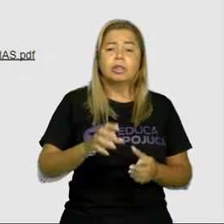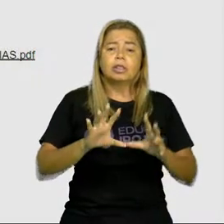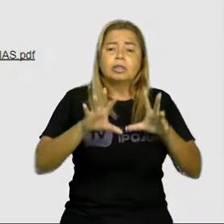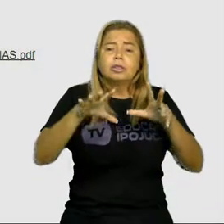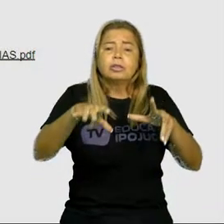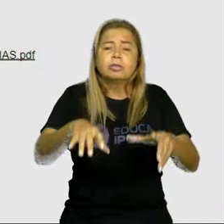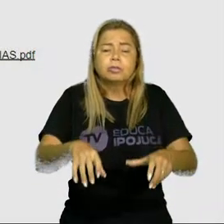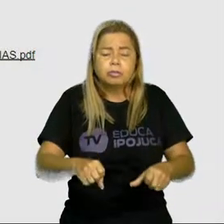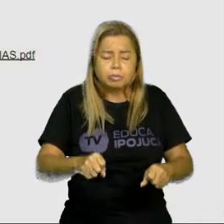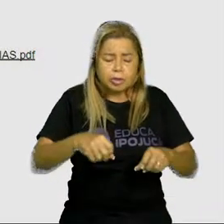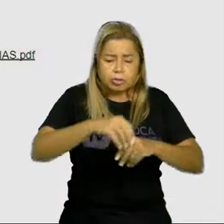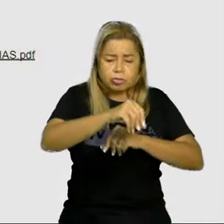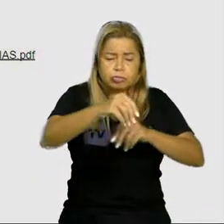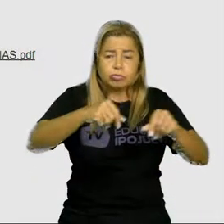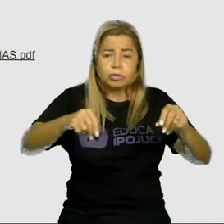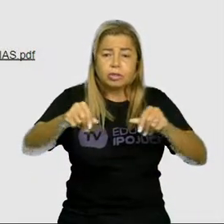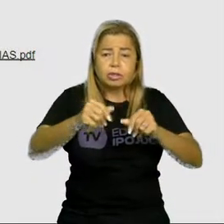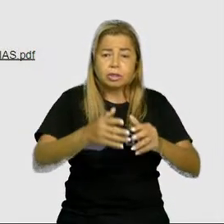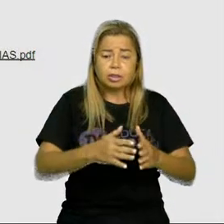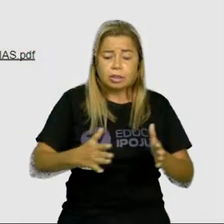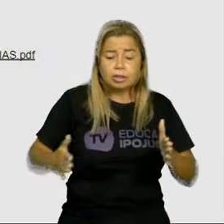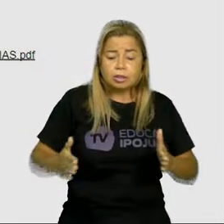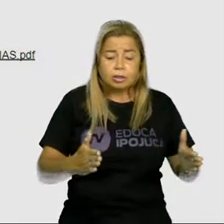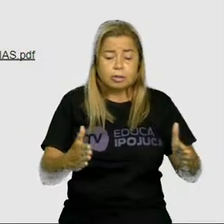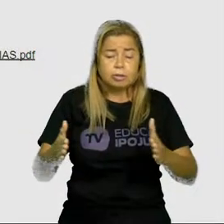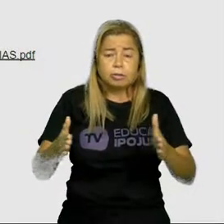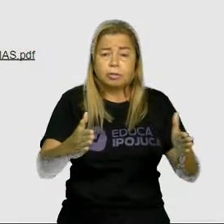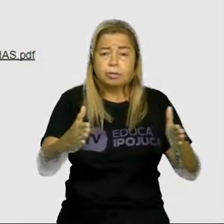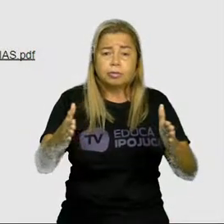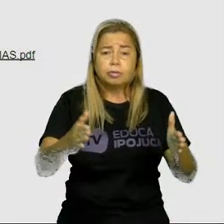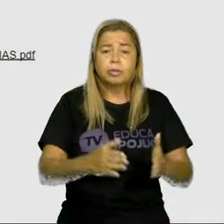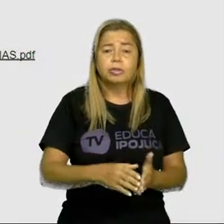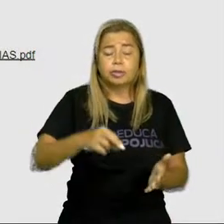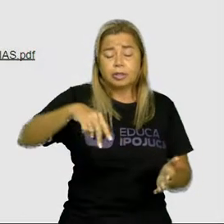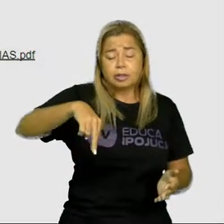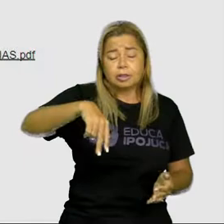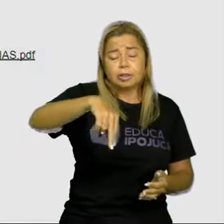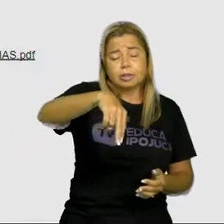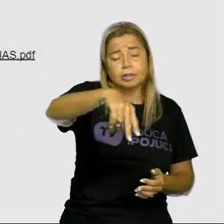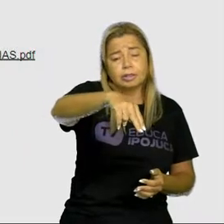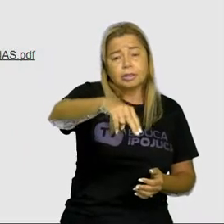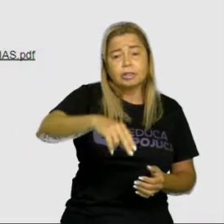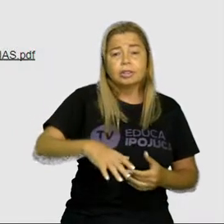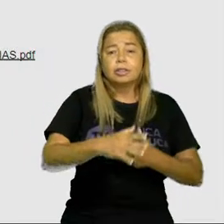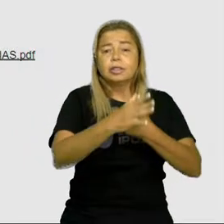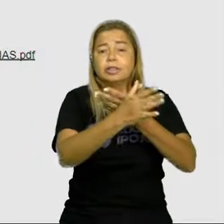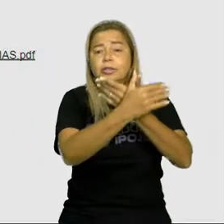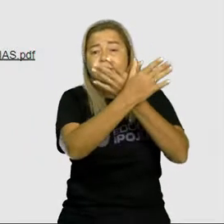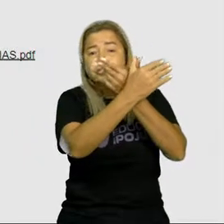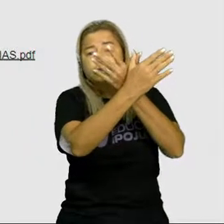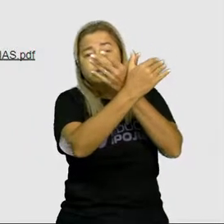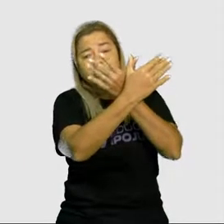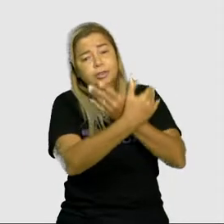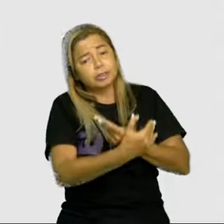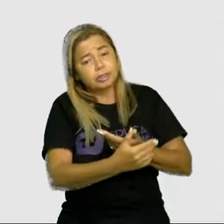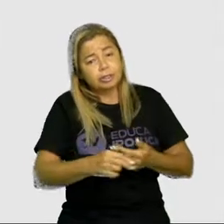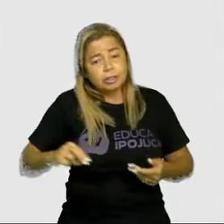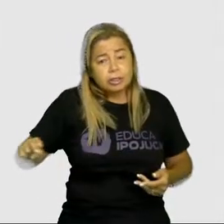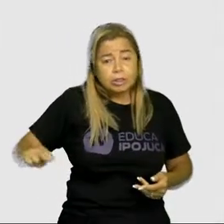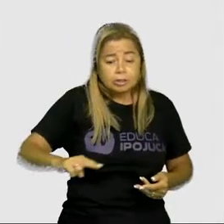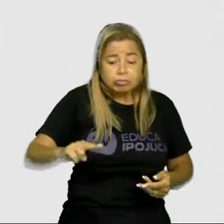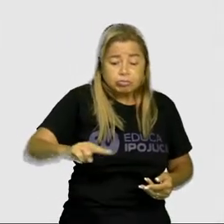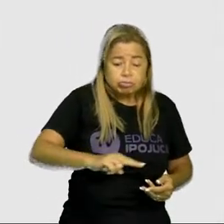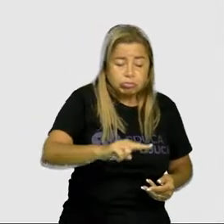e eles se locomovem andando, voando, correndo, saltando ou rastejando. Vamos conhecer alguns? Então,